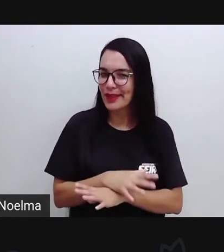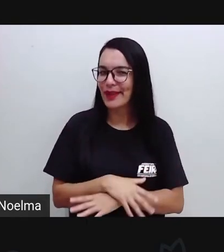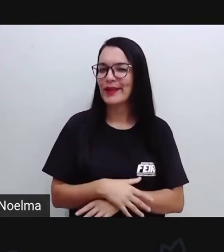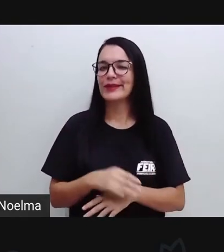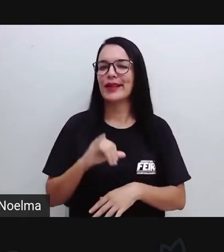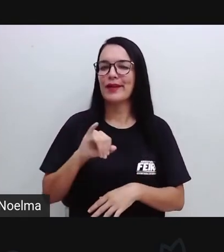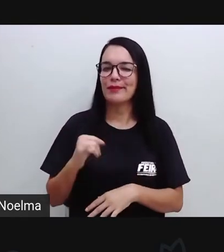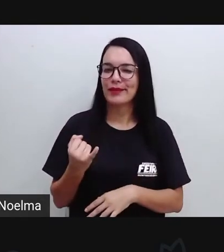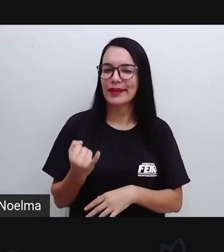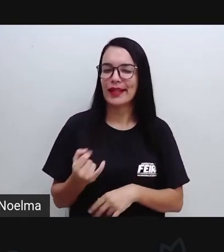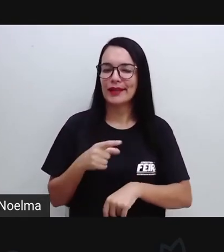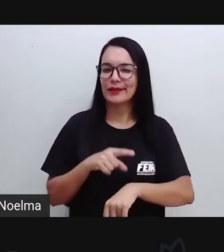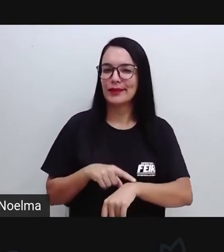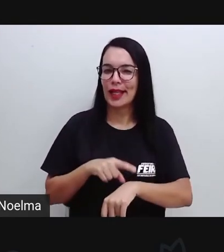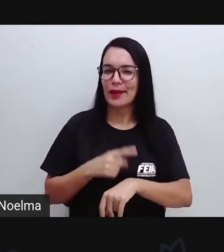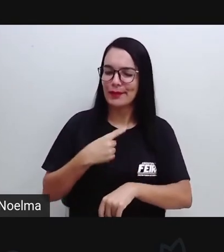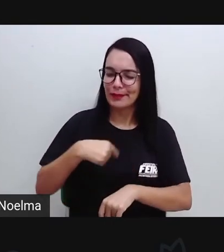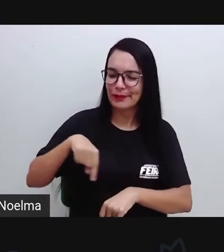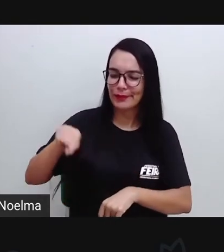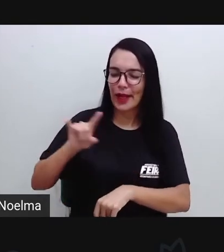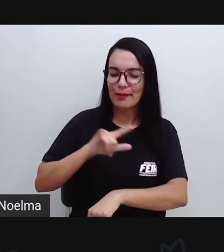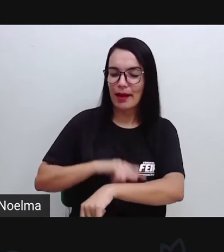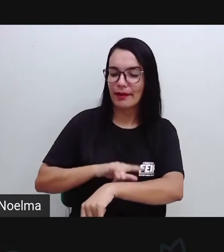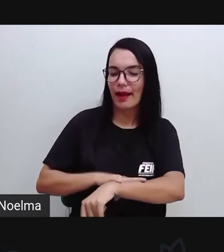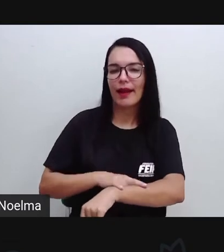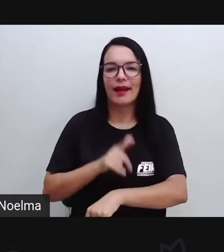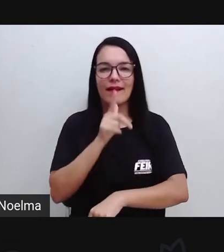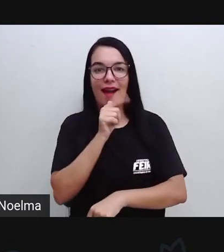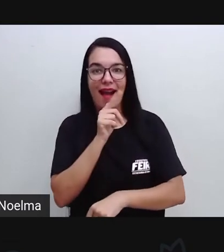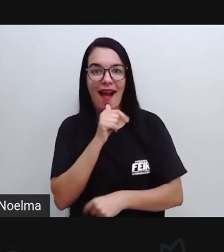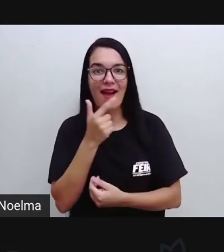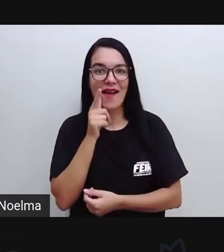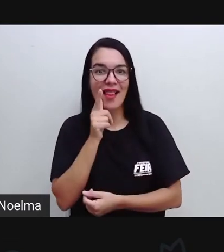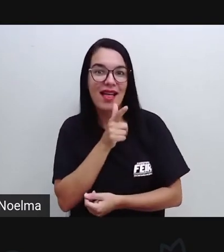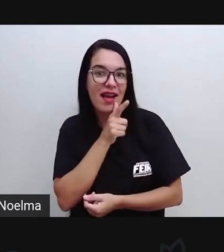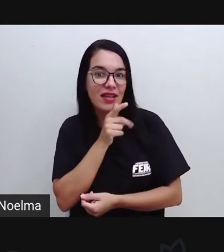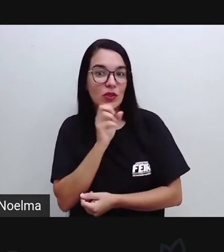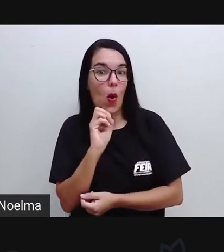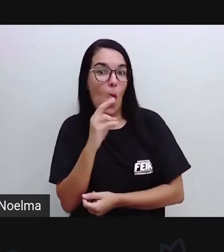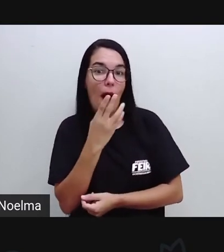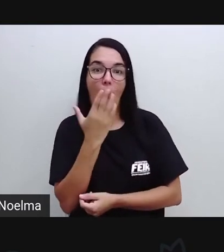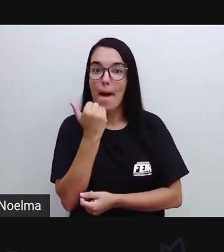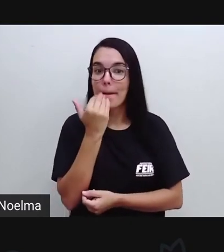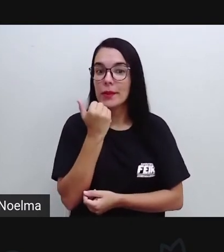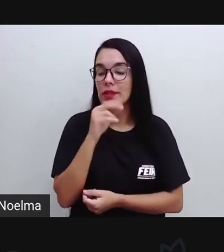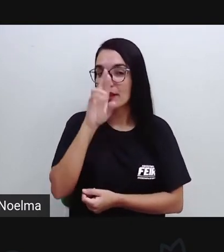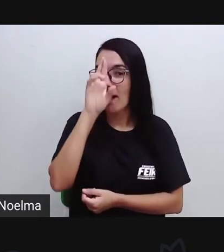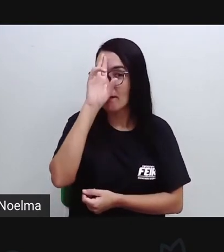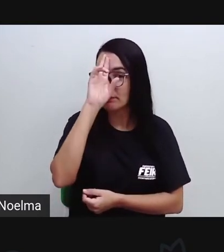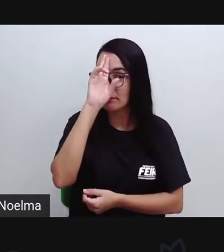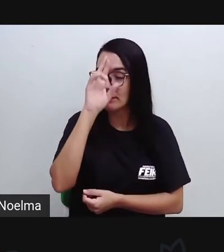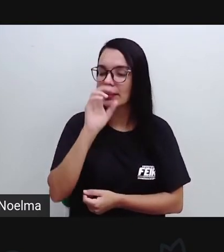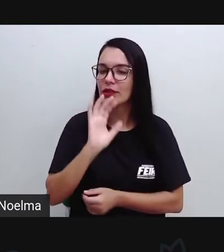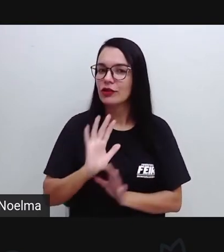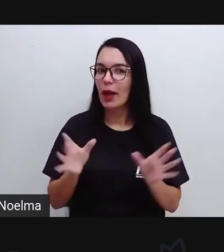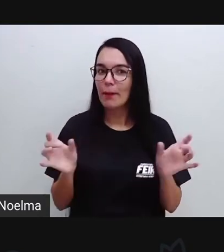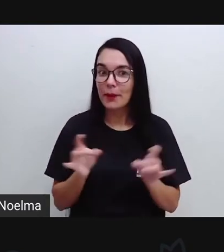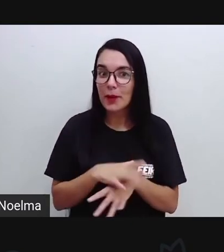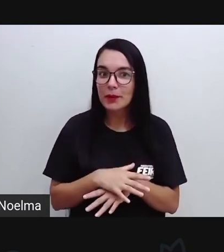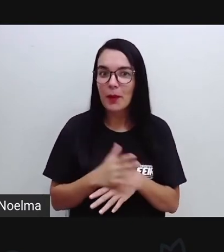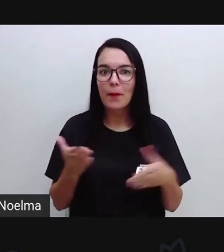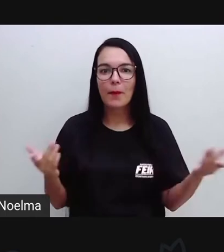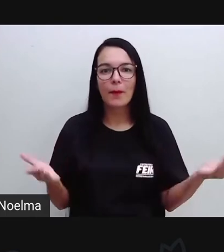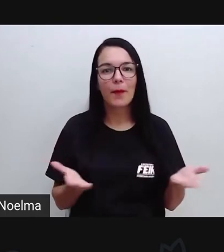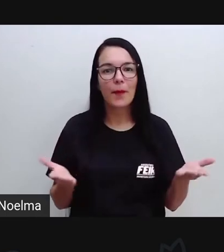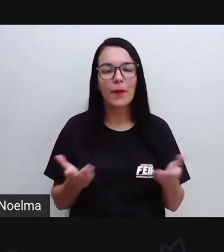aproveitado esse tempinho já para ir ao banheiro, para tomar uma água, fazer um lanchinho, almoçar, que não almoço ainda. Espero que vocês já tenham feito tudo isso, porque nós estamos